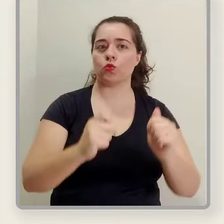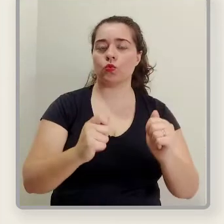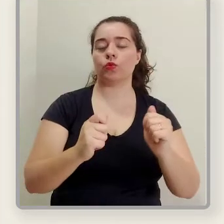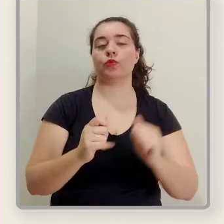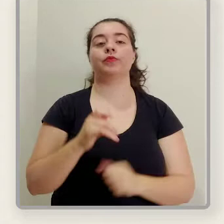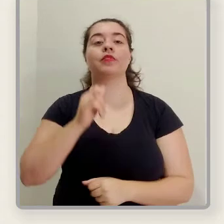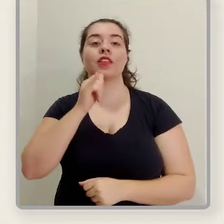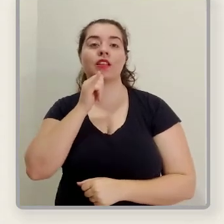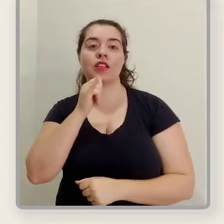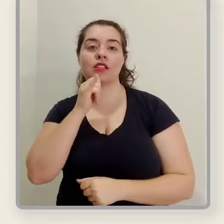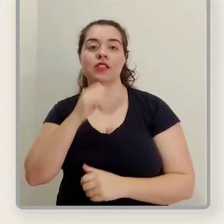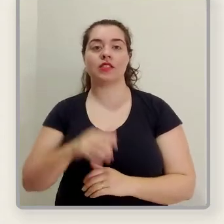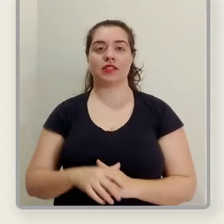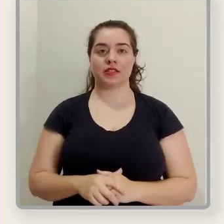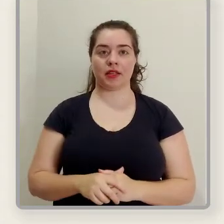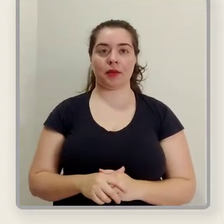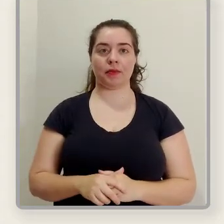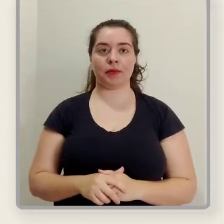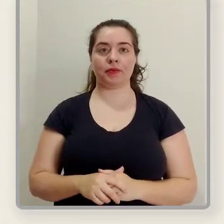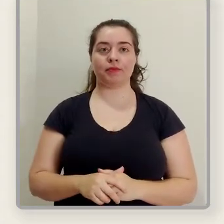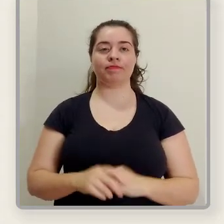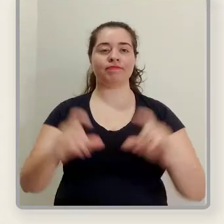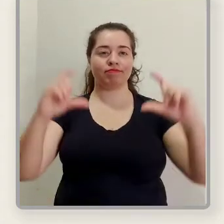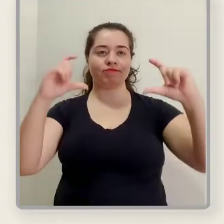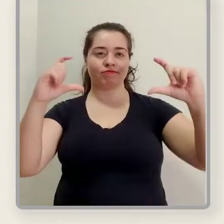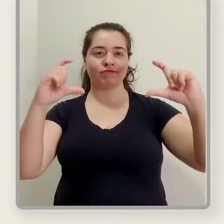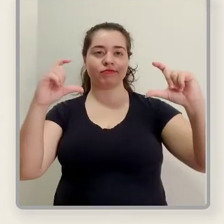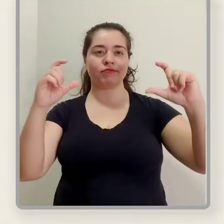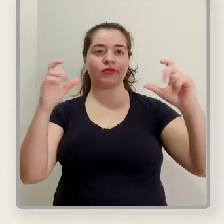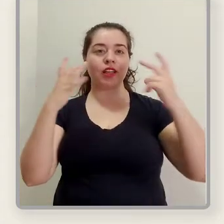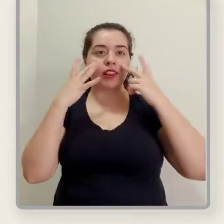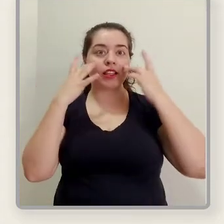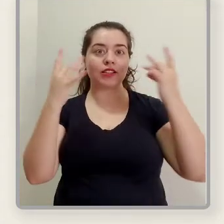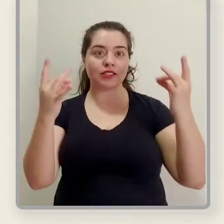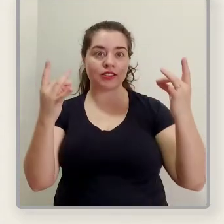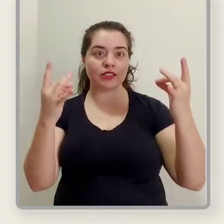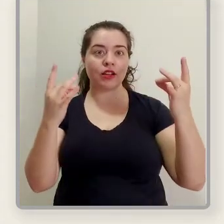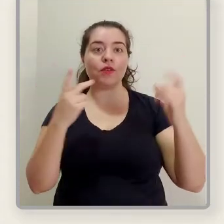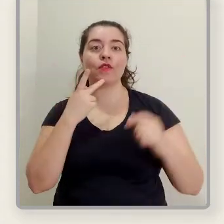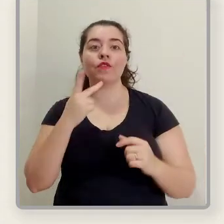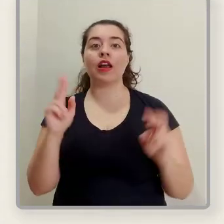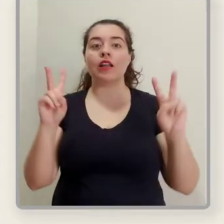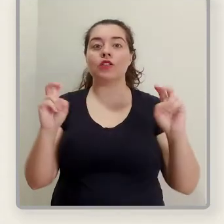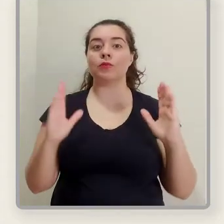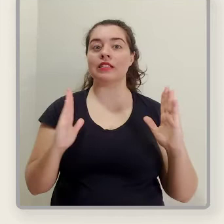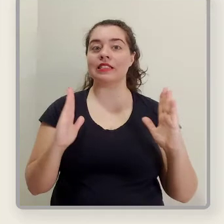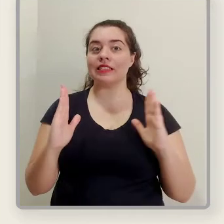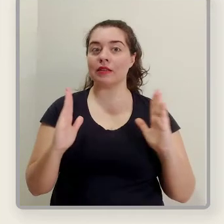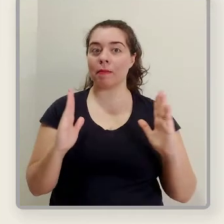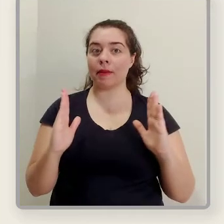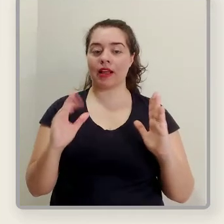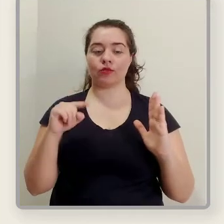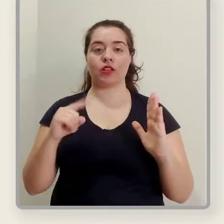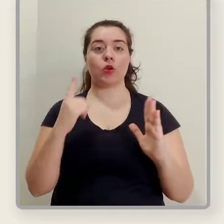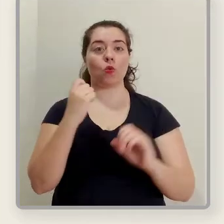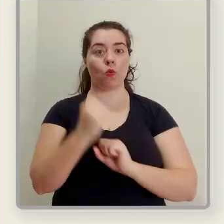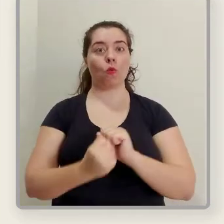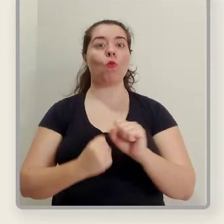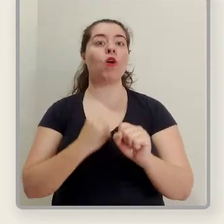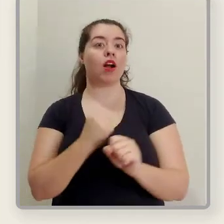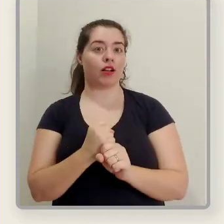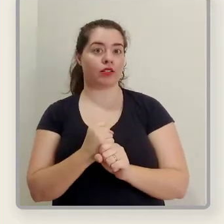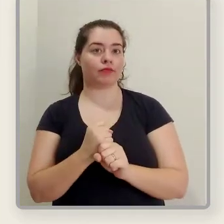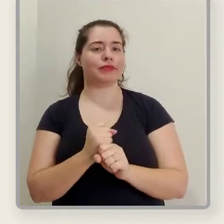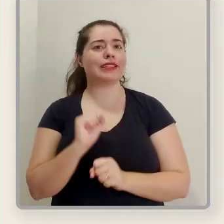todas as instruções. Exemplo, a mensagem inicial de atenção, que fala sobre o prazo de validade do certificado